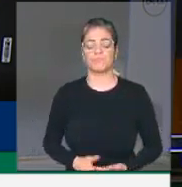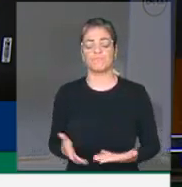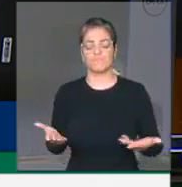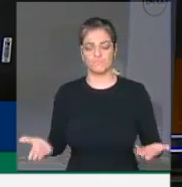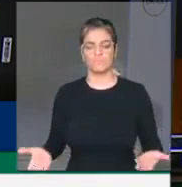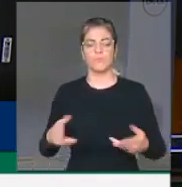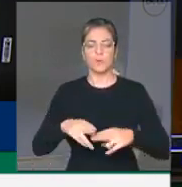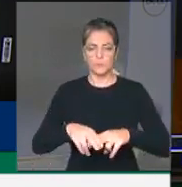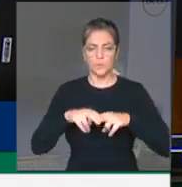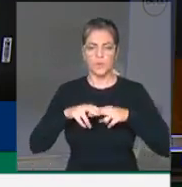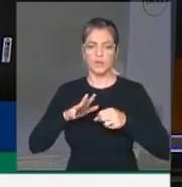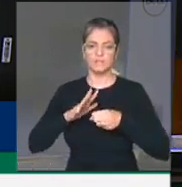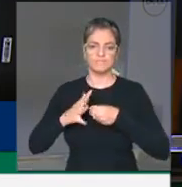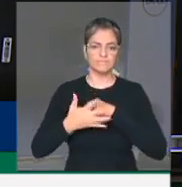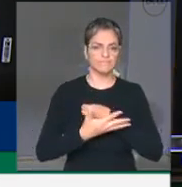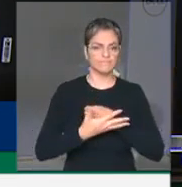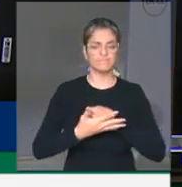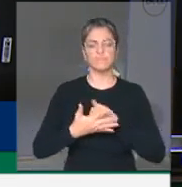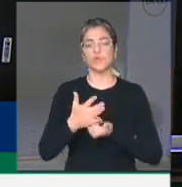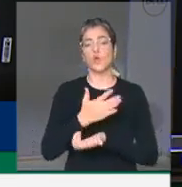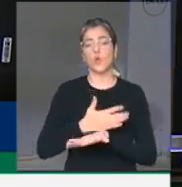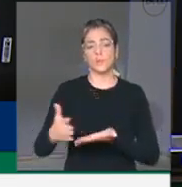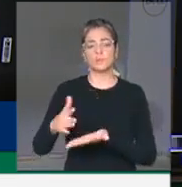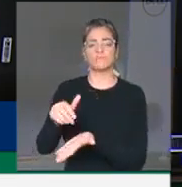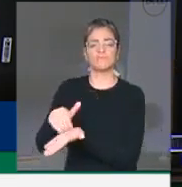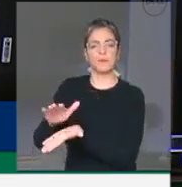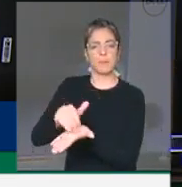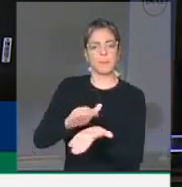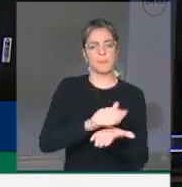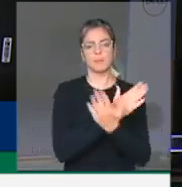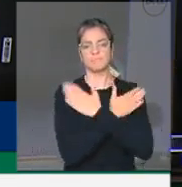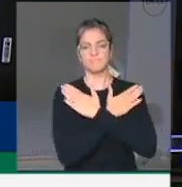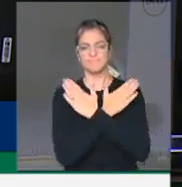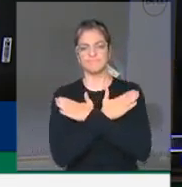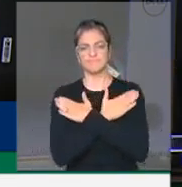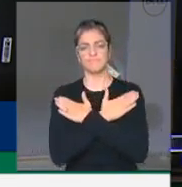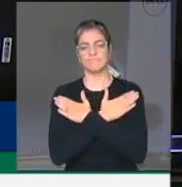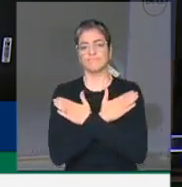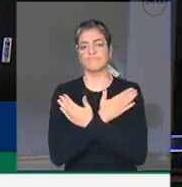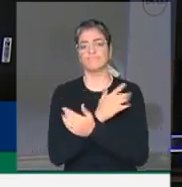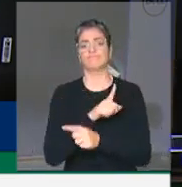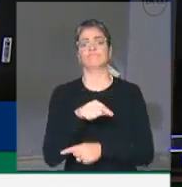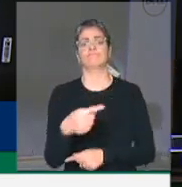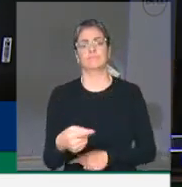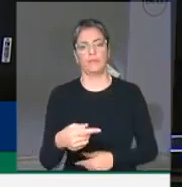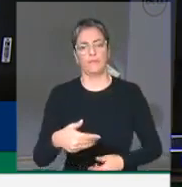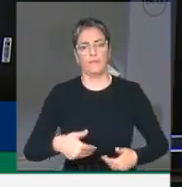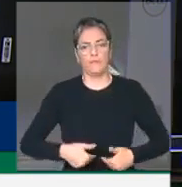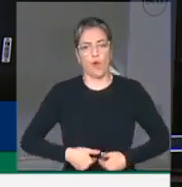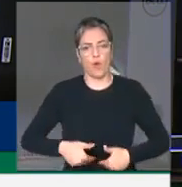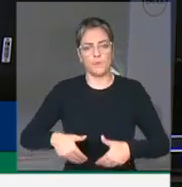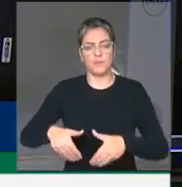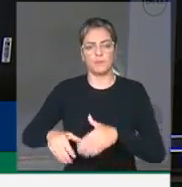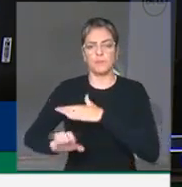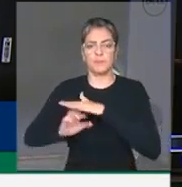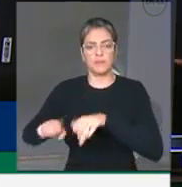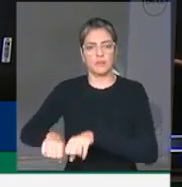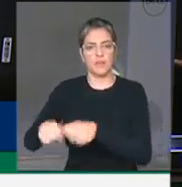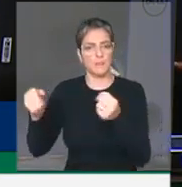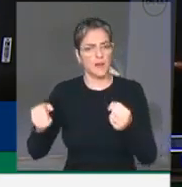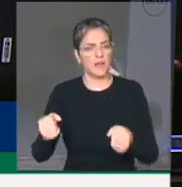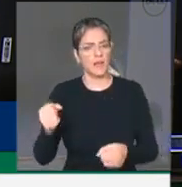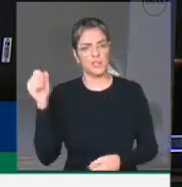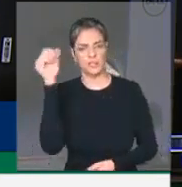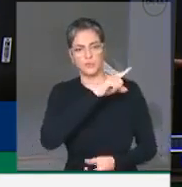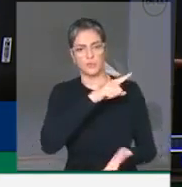da pandemia, vem o desemprego. Com o desemprego, vem a fome, as falências, as dificuldades de honrar compromissos.